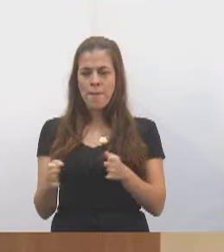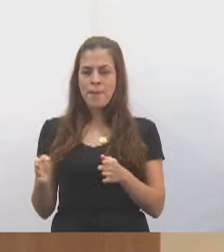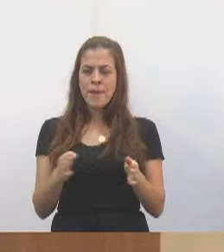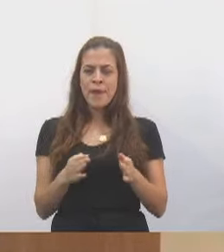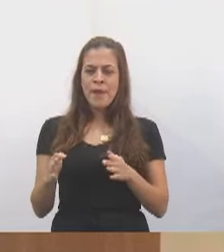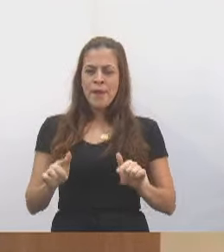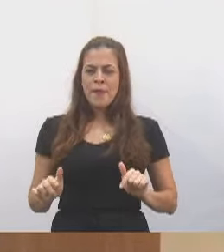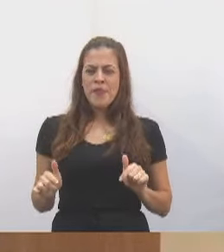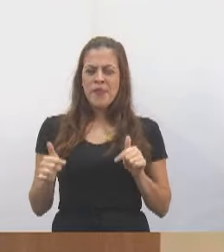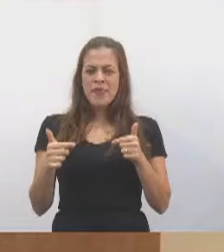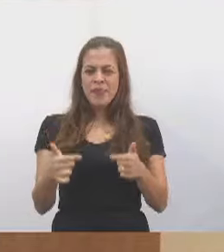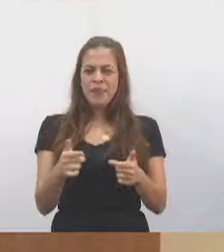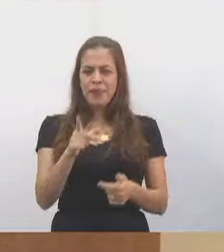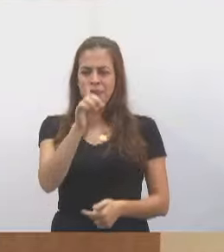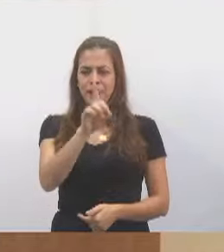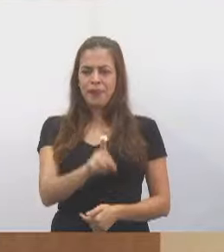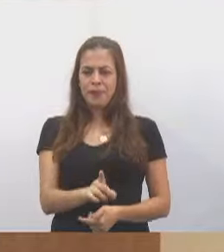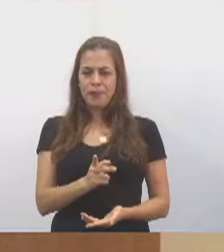defendendo o seu direito.